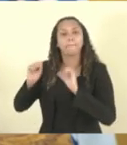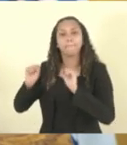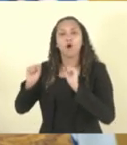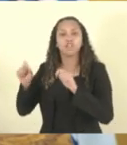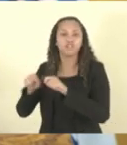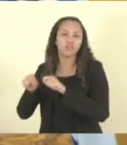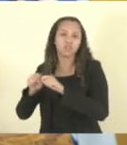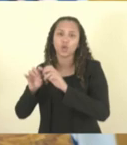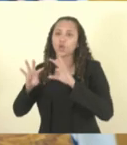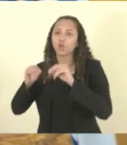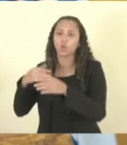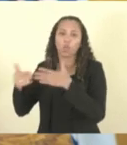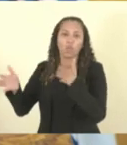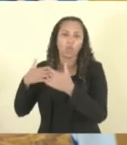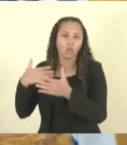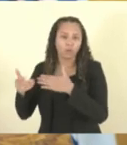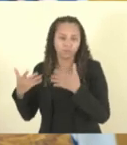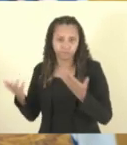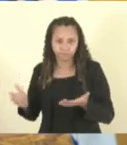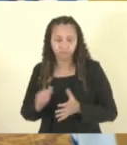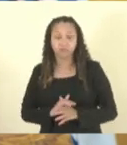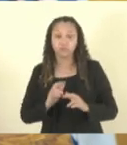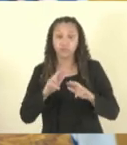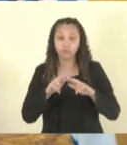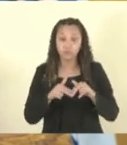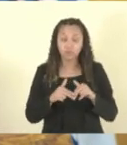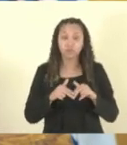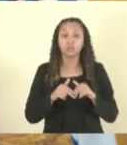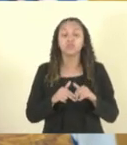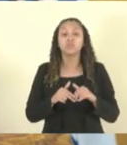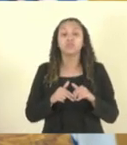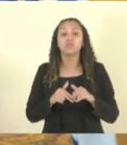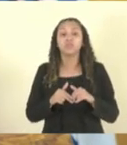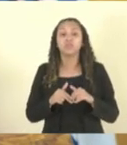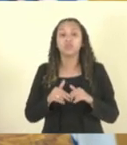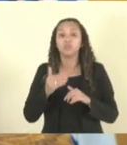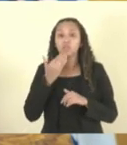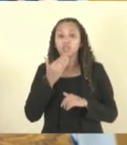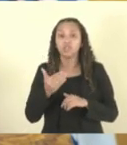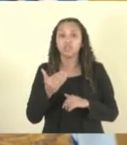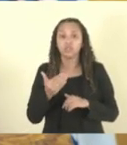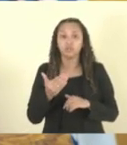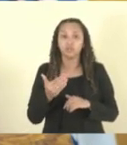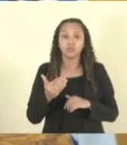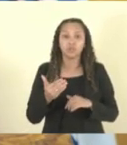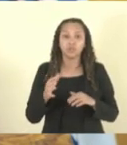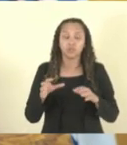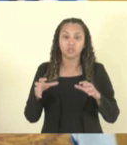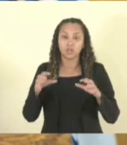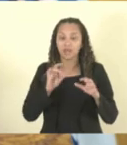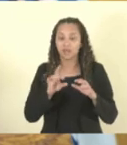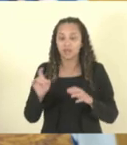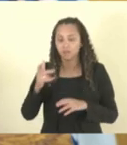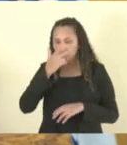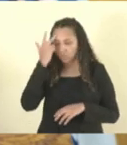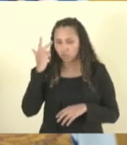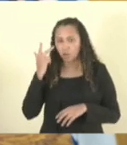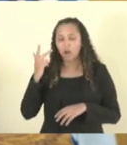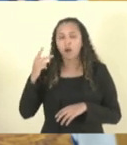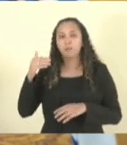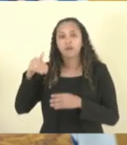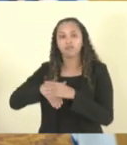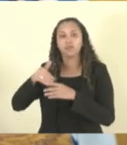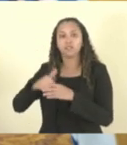presidente, nós conclamamos aos membros do Congresso para que votem pela derrubada do veto do presidente da